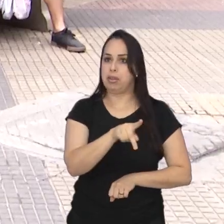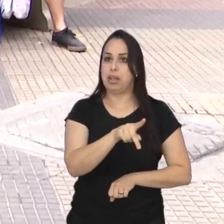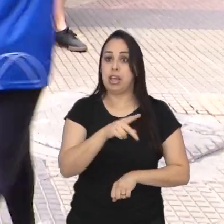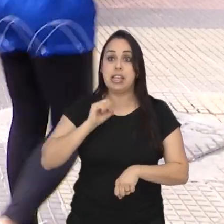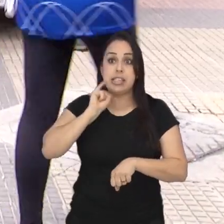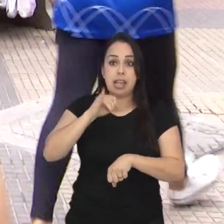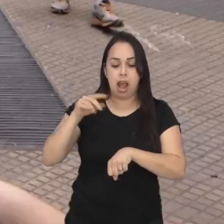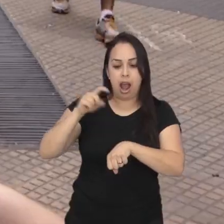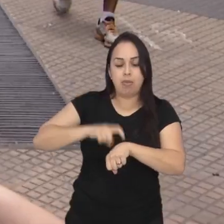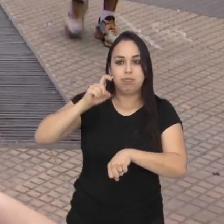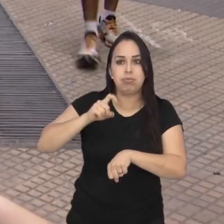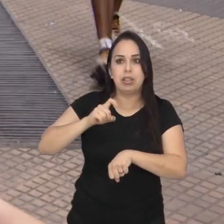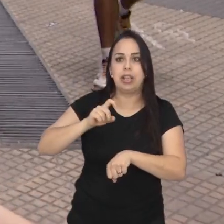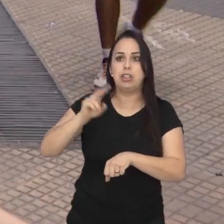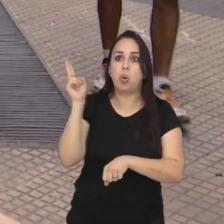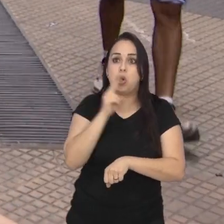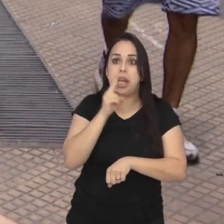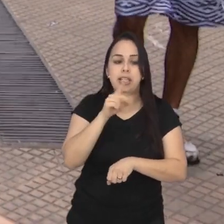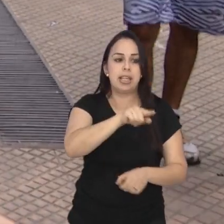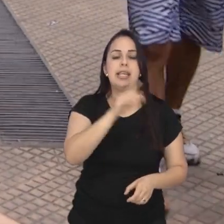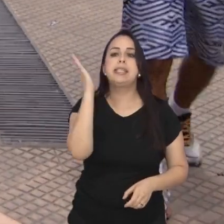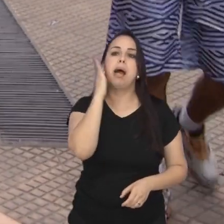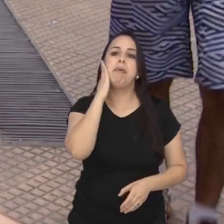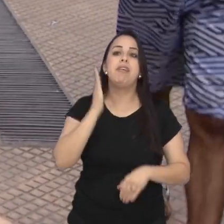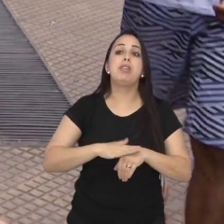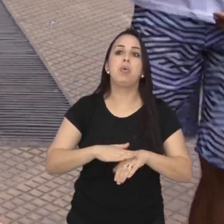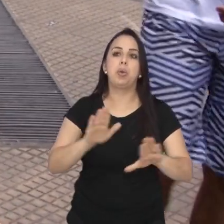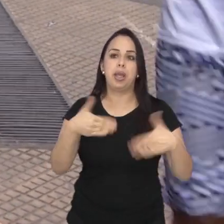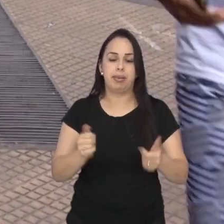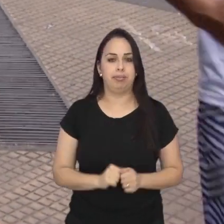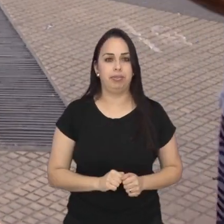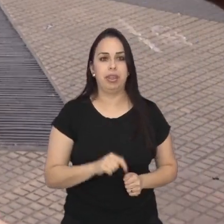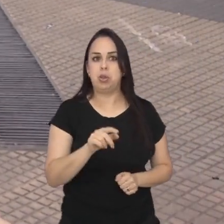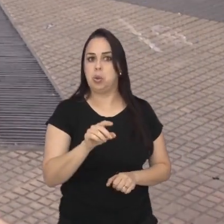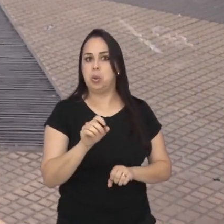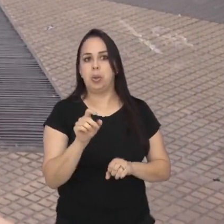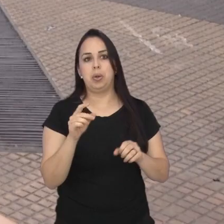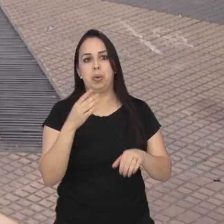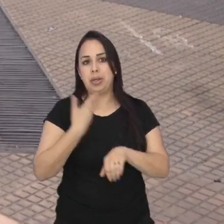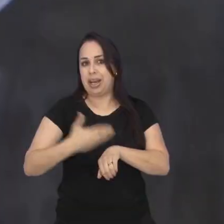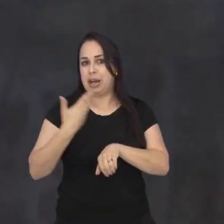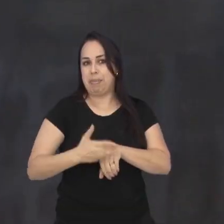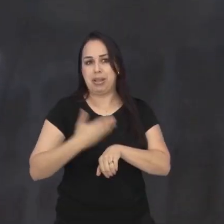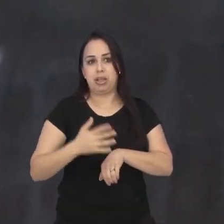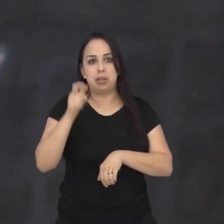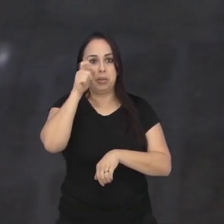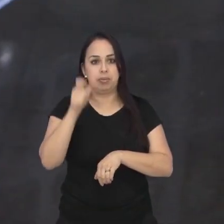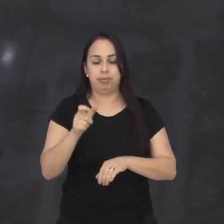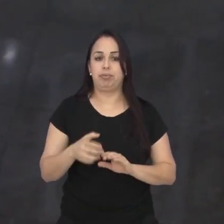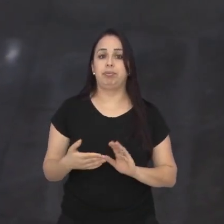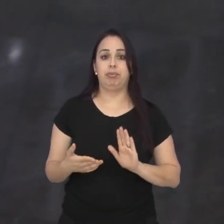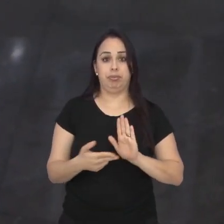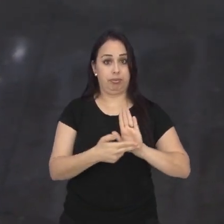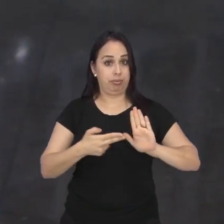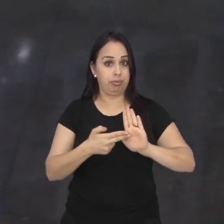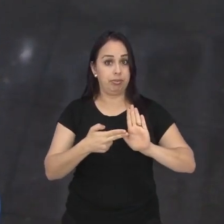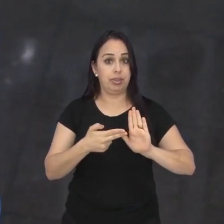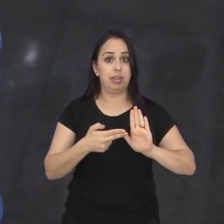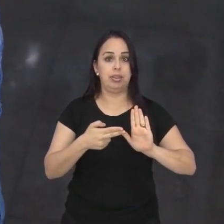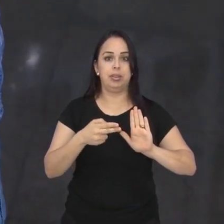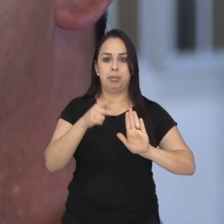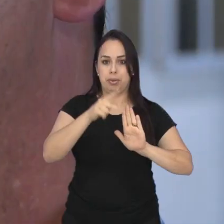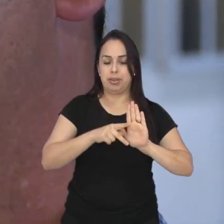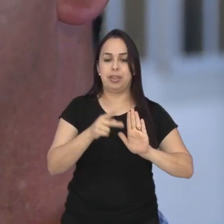uma situação de emergência. Interessante sim. O treinamento para eles é muito interessante. E o autor do projeto Em